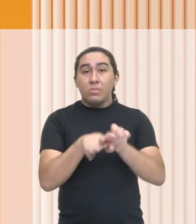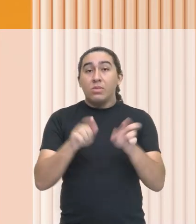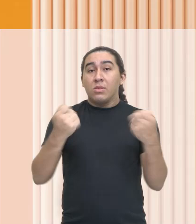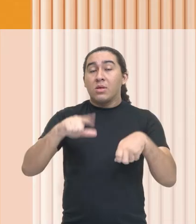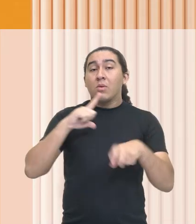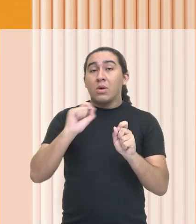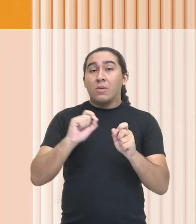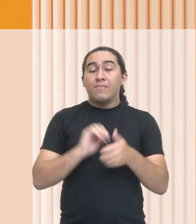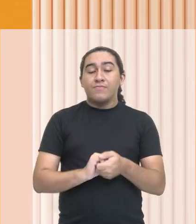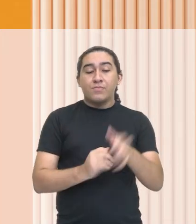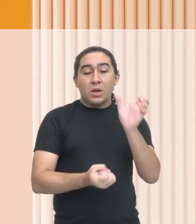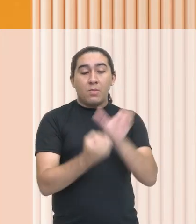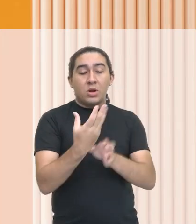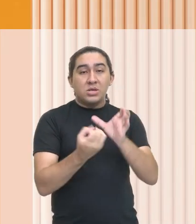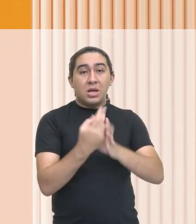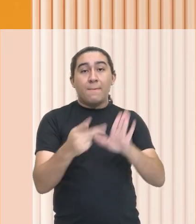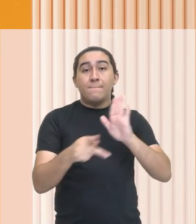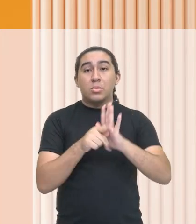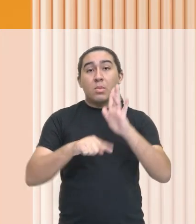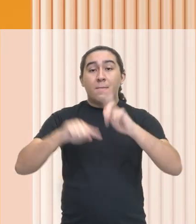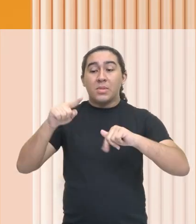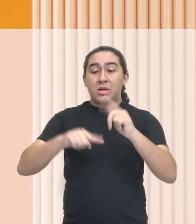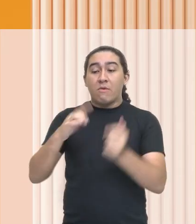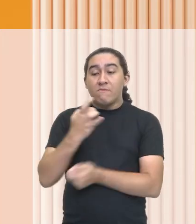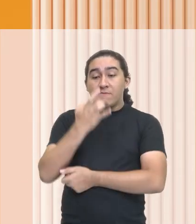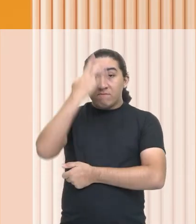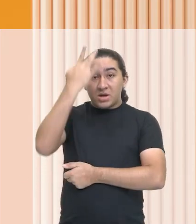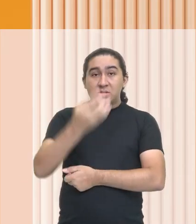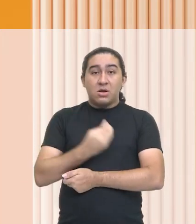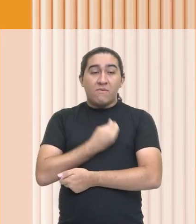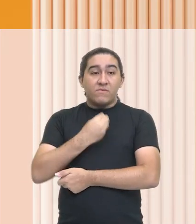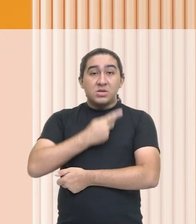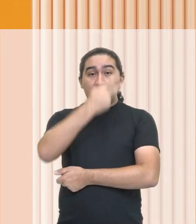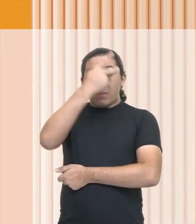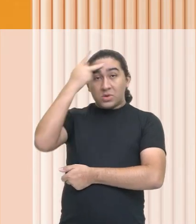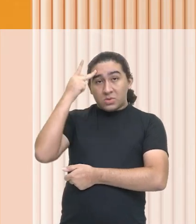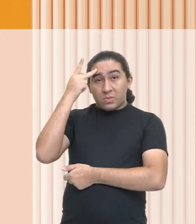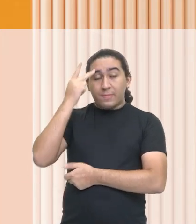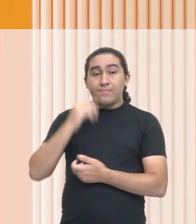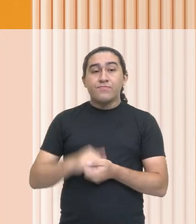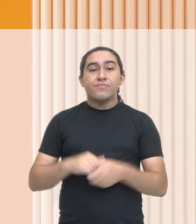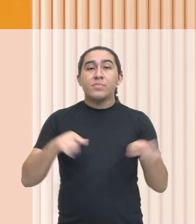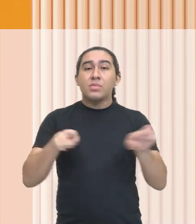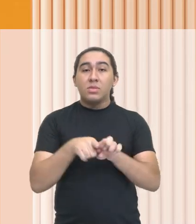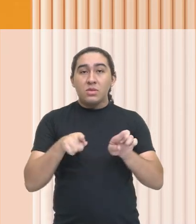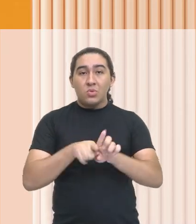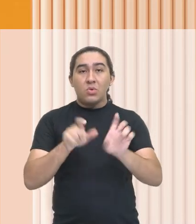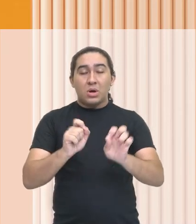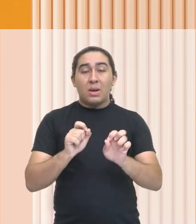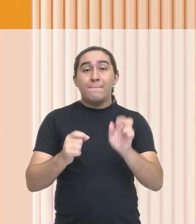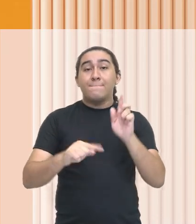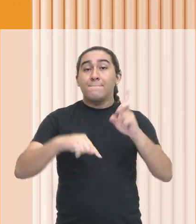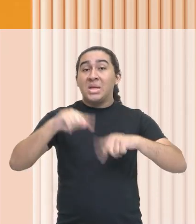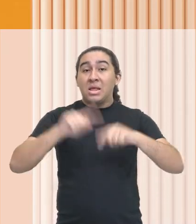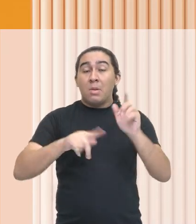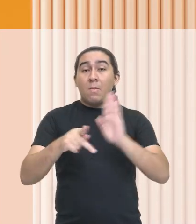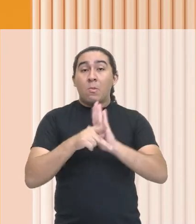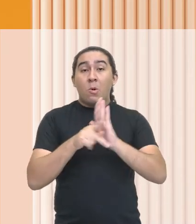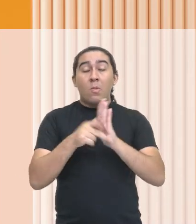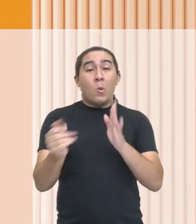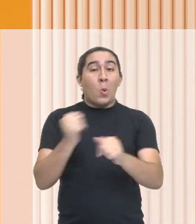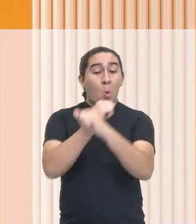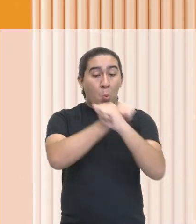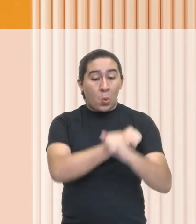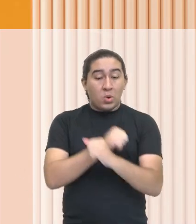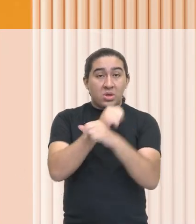como a produção de utensílios que facilitem a vida, como também instrumentos de proteção e ataque, ou